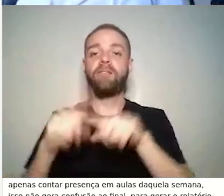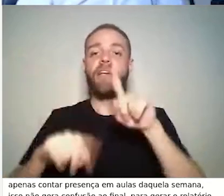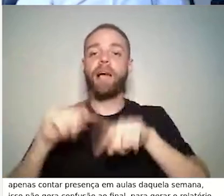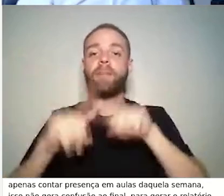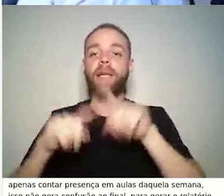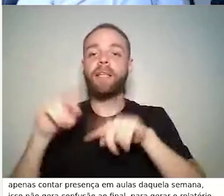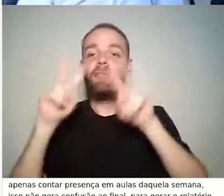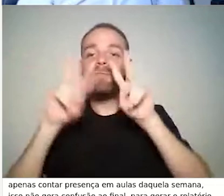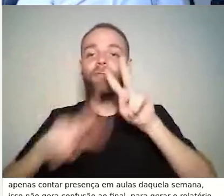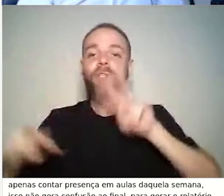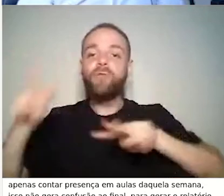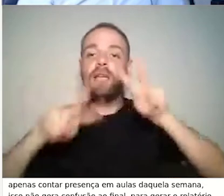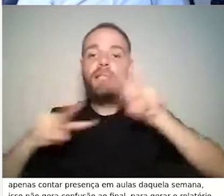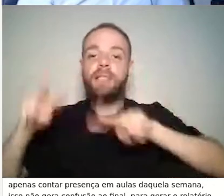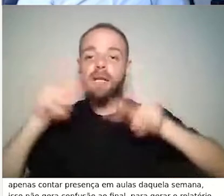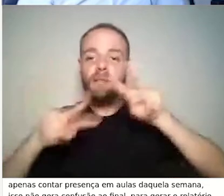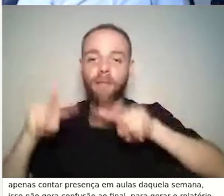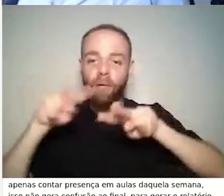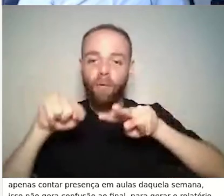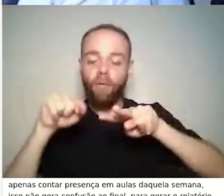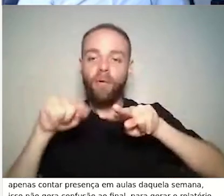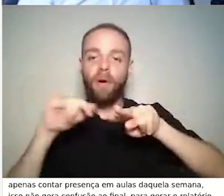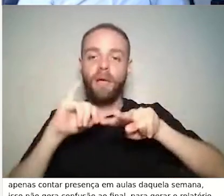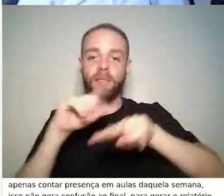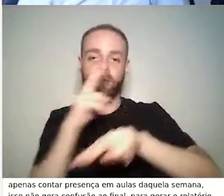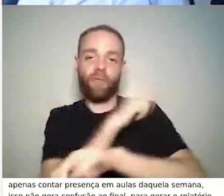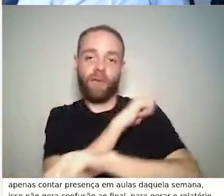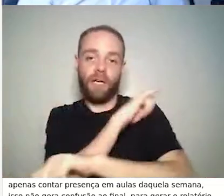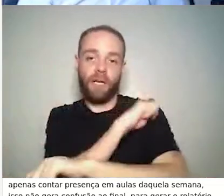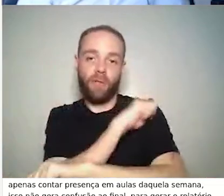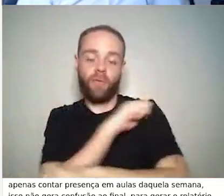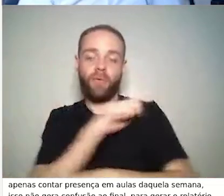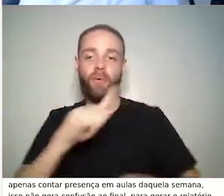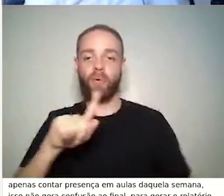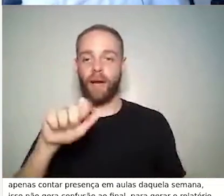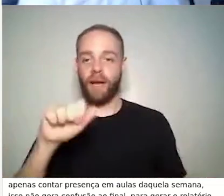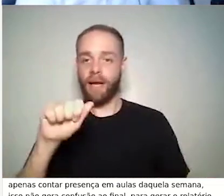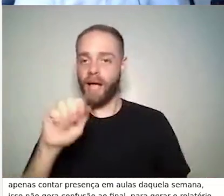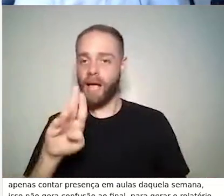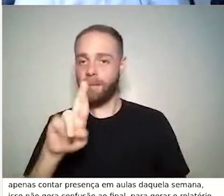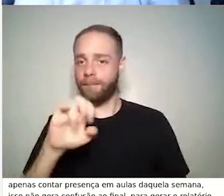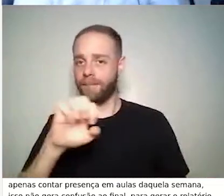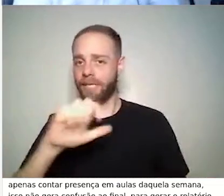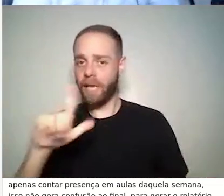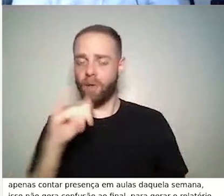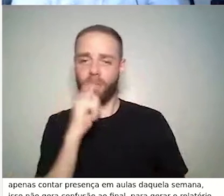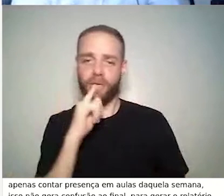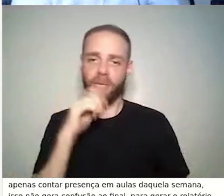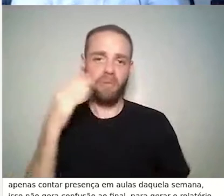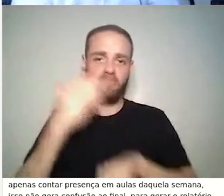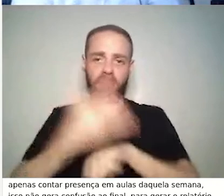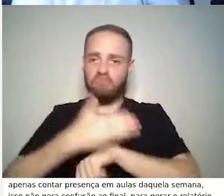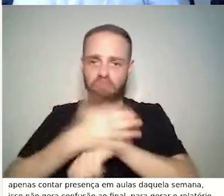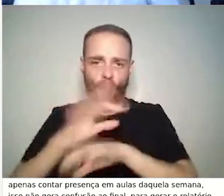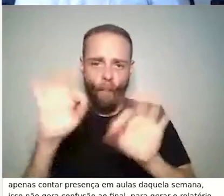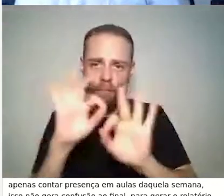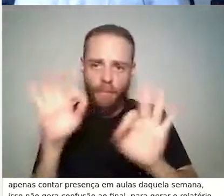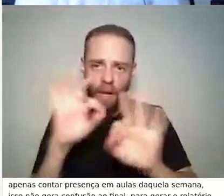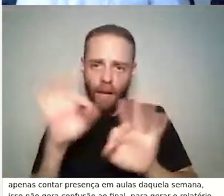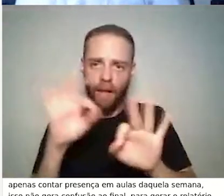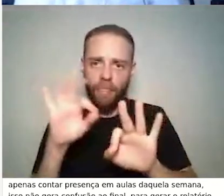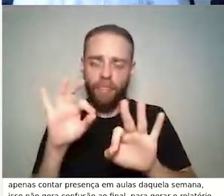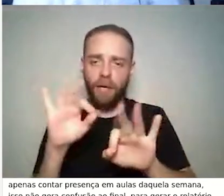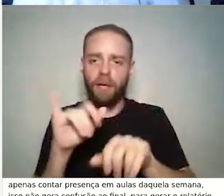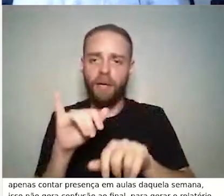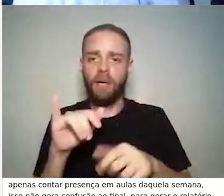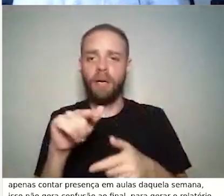identifico que o aluno Carlos e o aluno Gabriel não acessaram nenhum recurso ainda, provavelmente são dois alunos